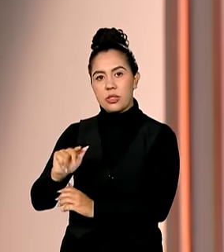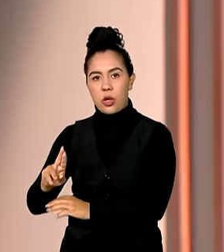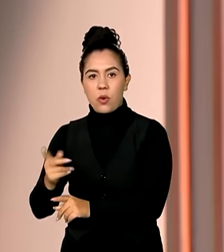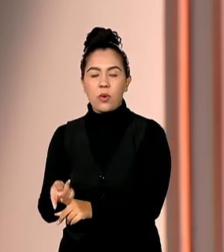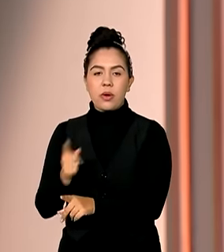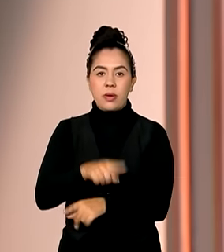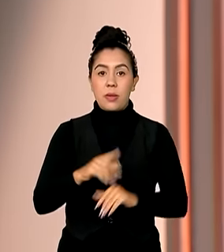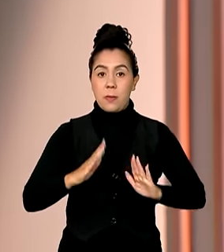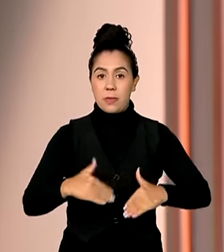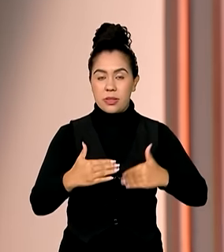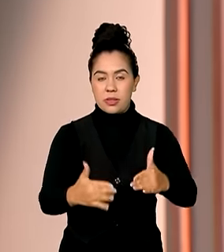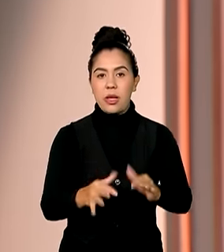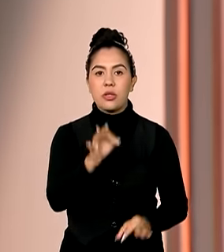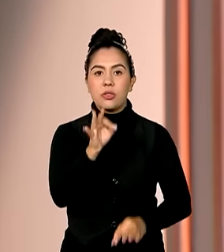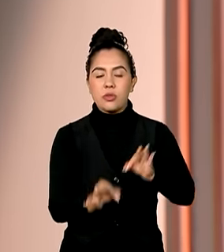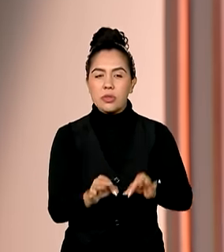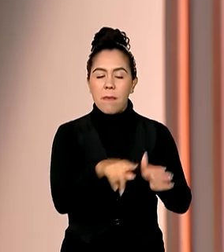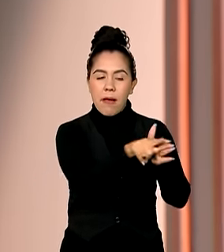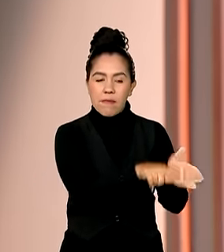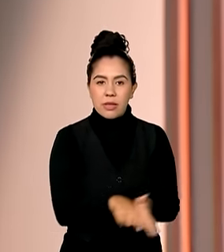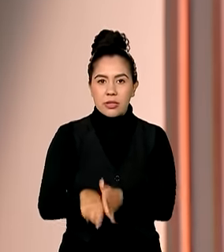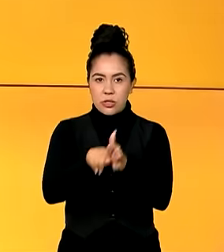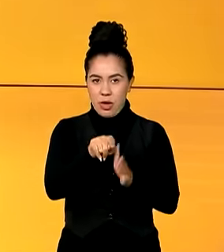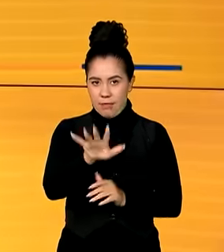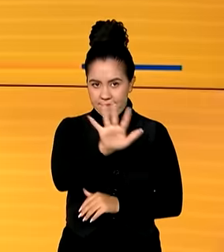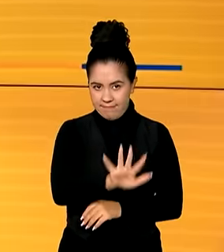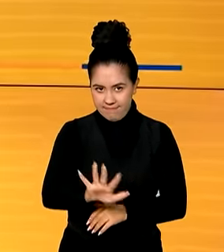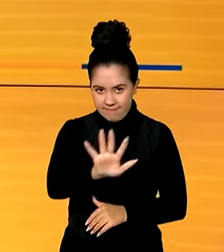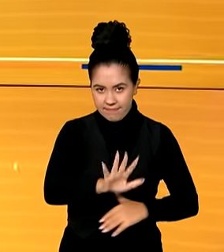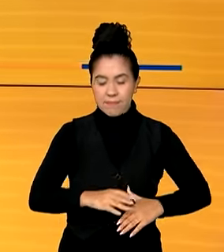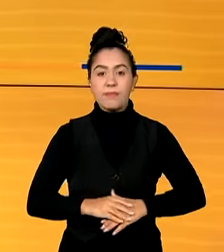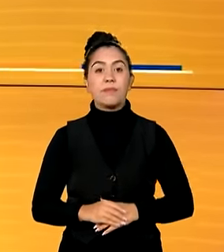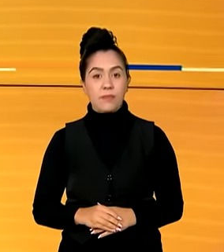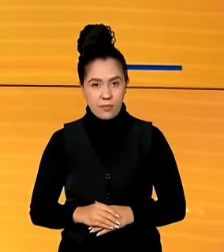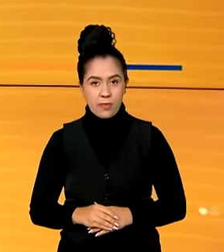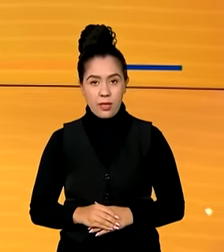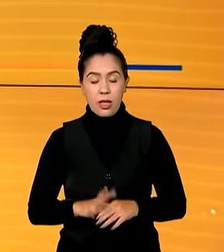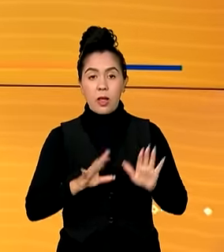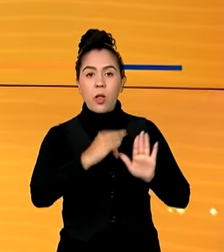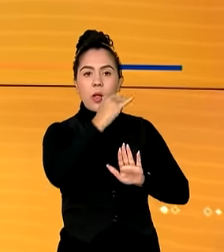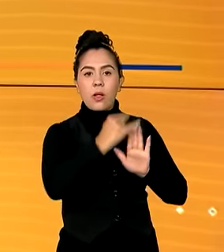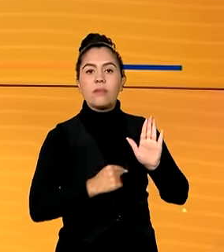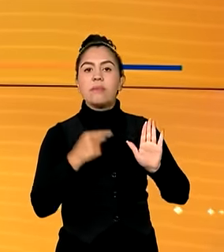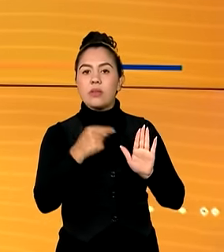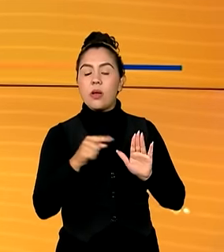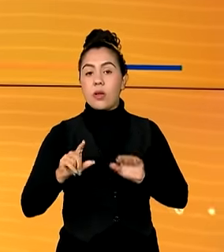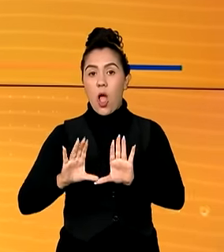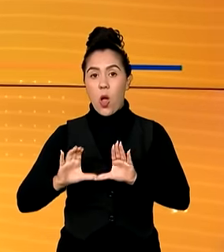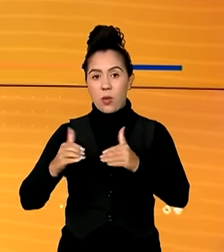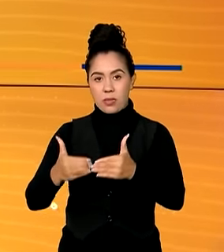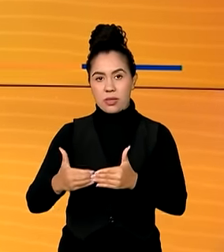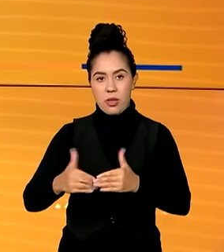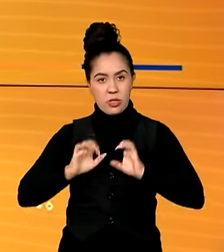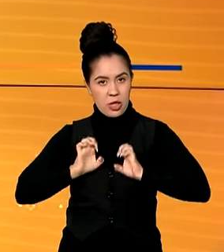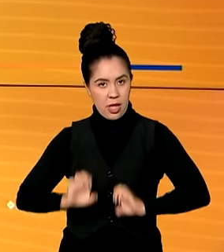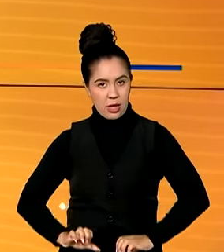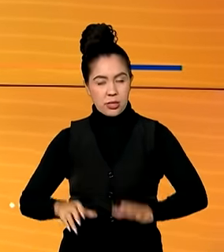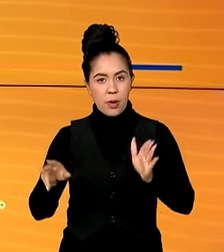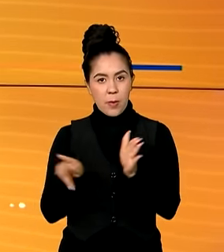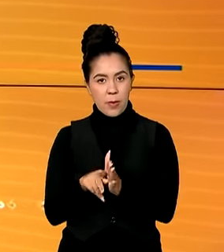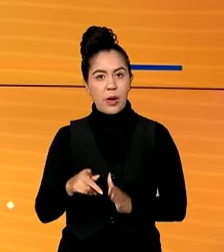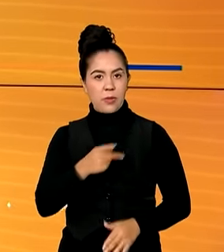-Geral da República para que investiguem o caso. Ainda de acordo com a nota, a Comissão de Ética da Presidência